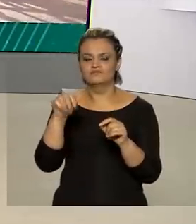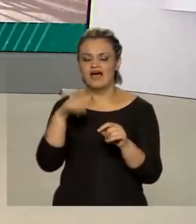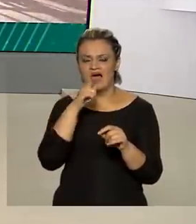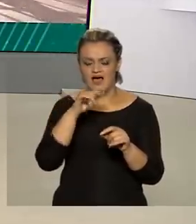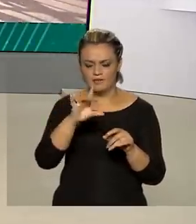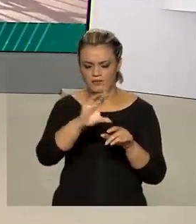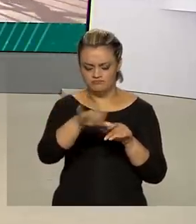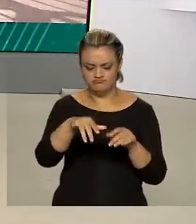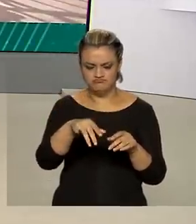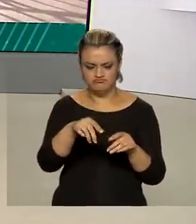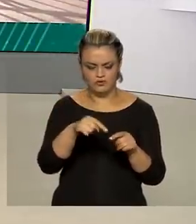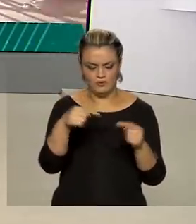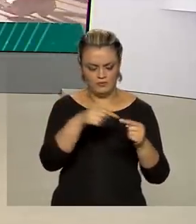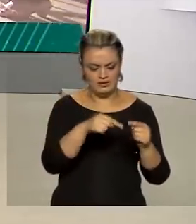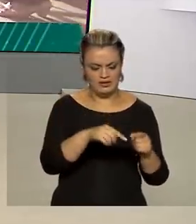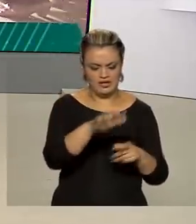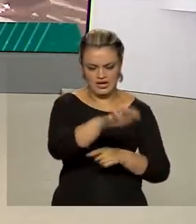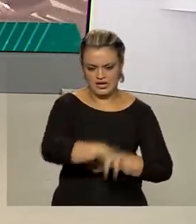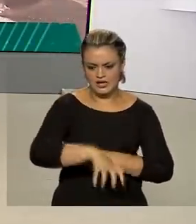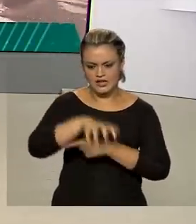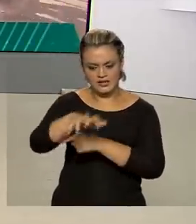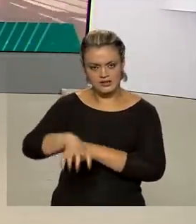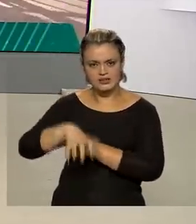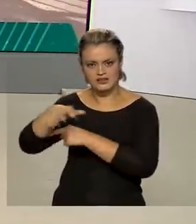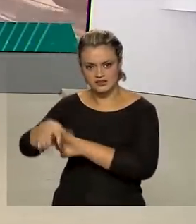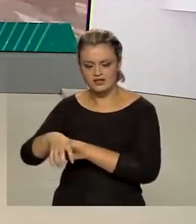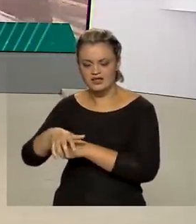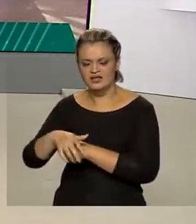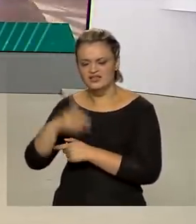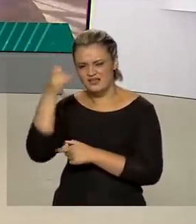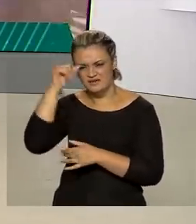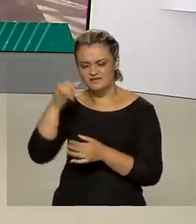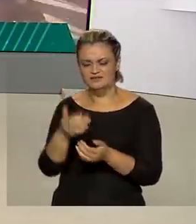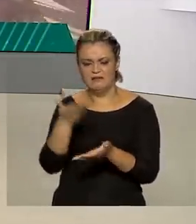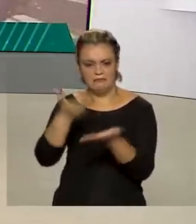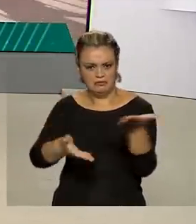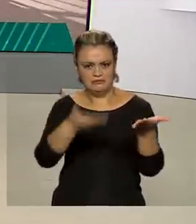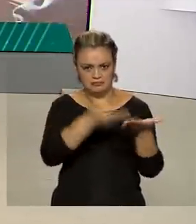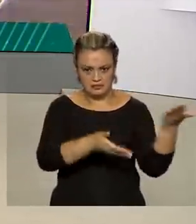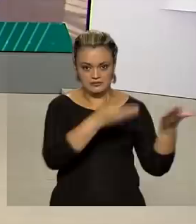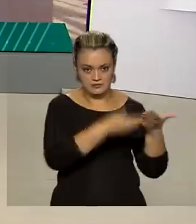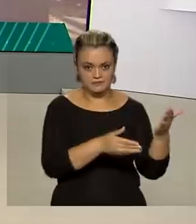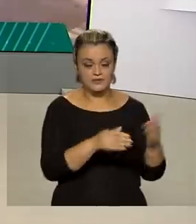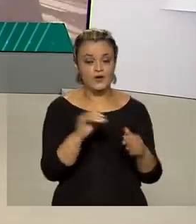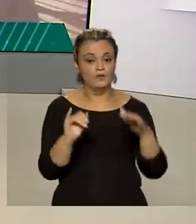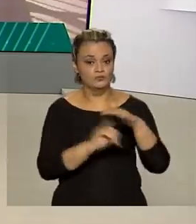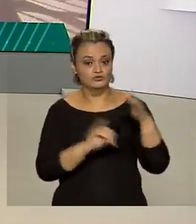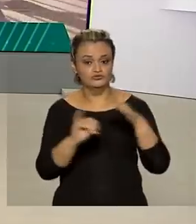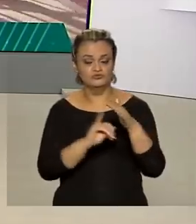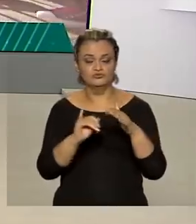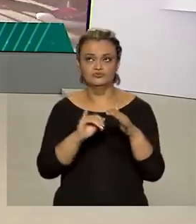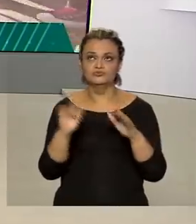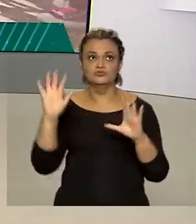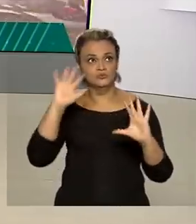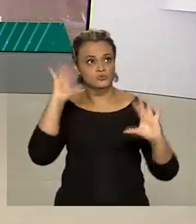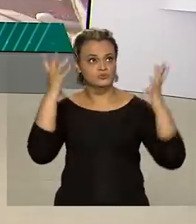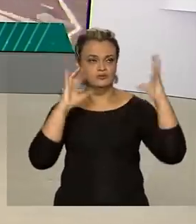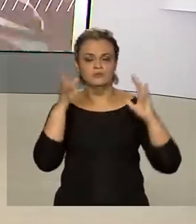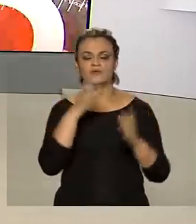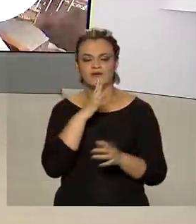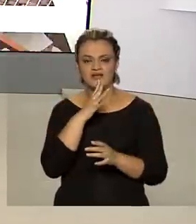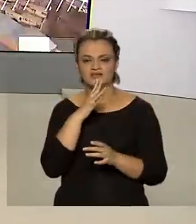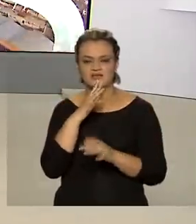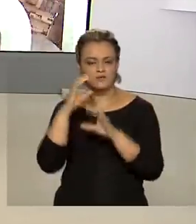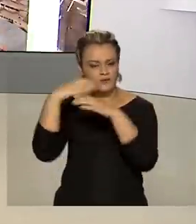de diversas culturas e diminuir o desperdício, o Instituto Nacional de Metrologia faz um importante trabalho em laboratórios espalhados pelo